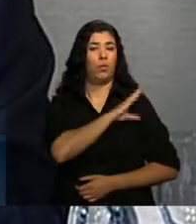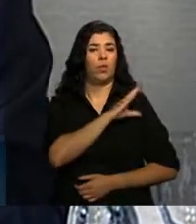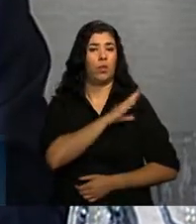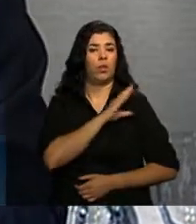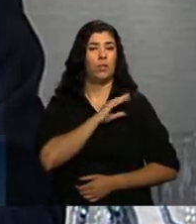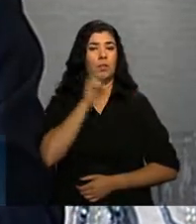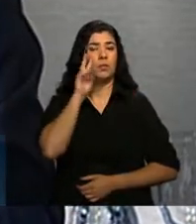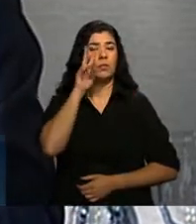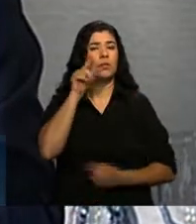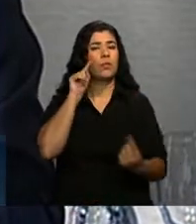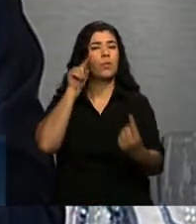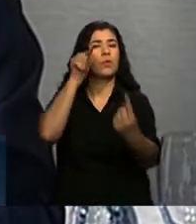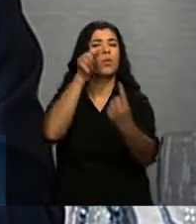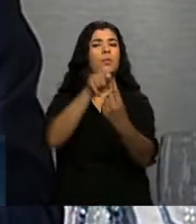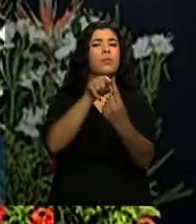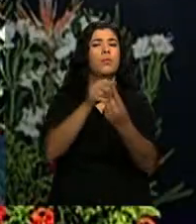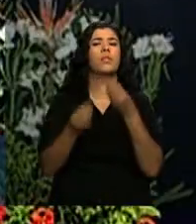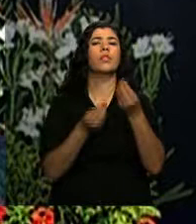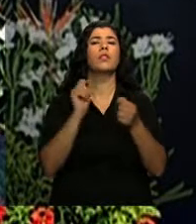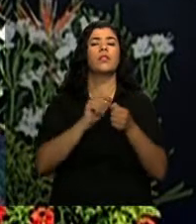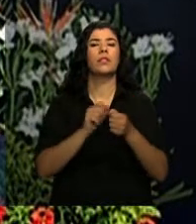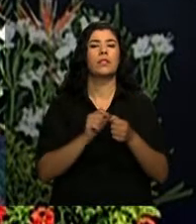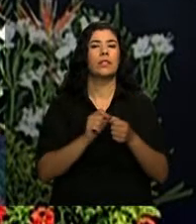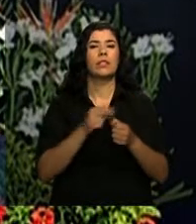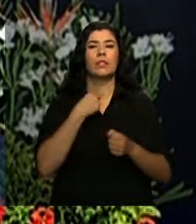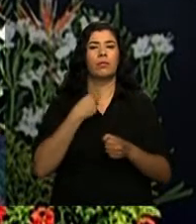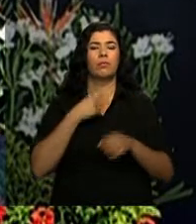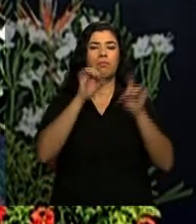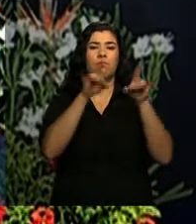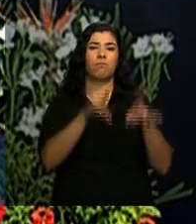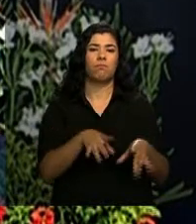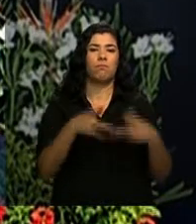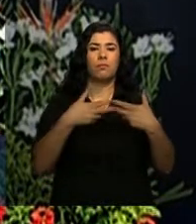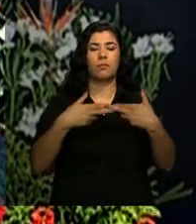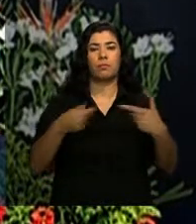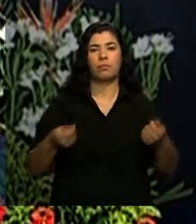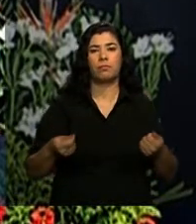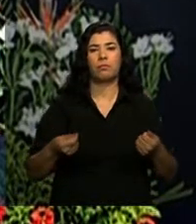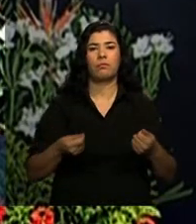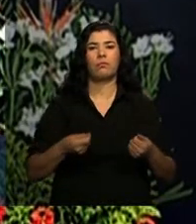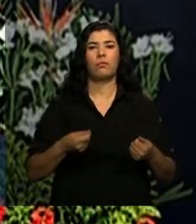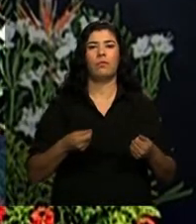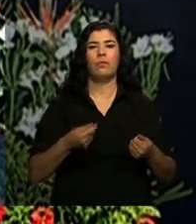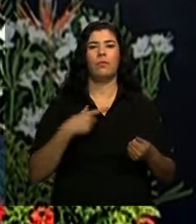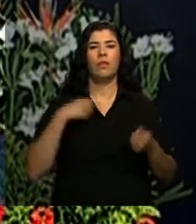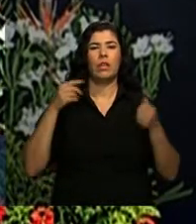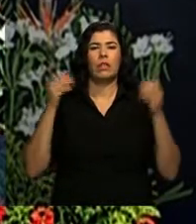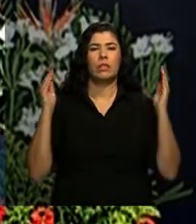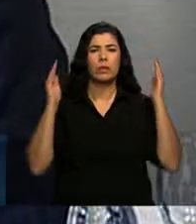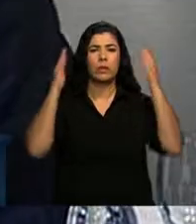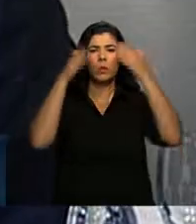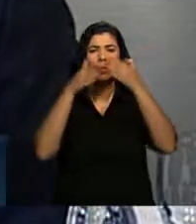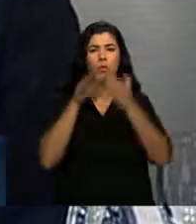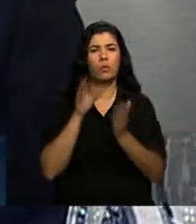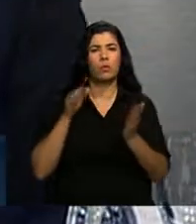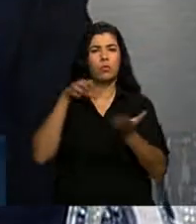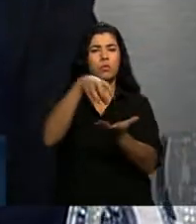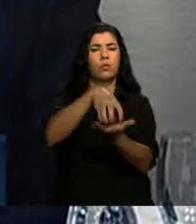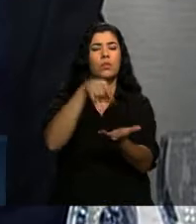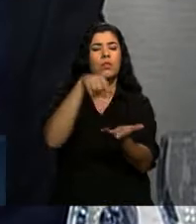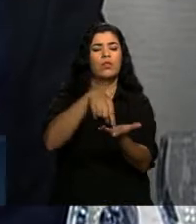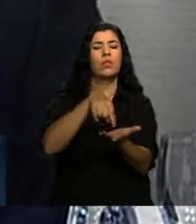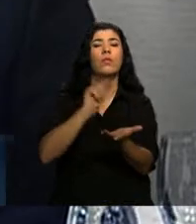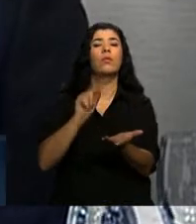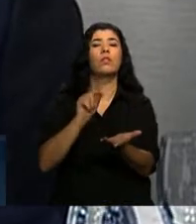olharmos para a ponta do sistema, e não deixarmos a nossa visão ficar muito centrada no nível